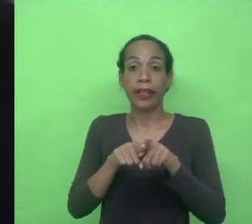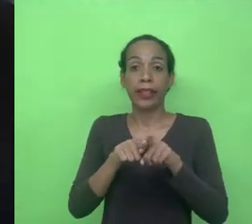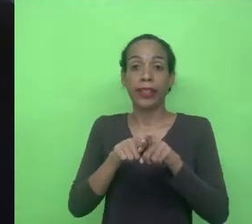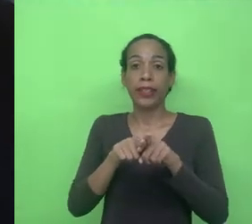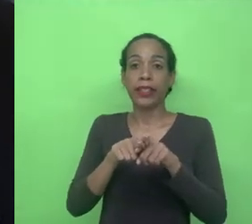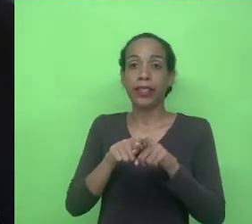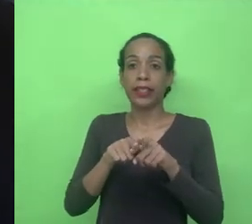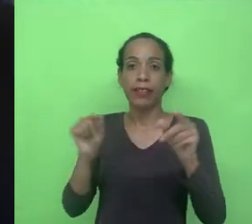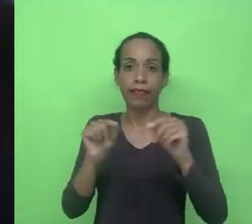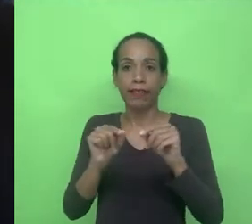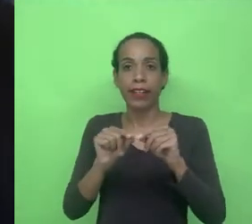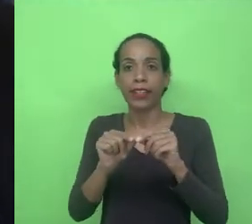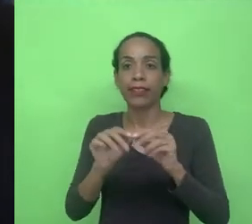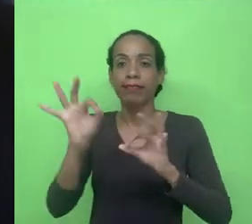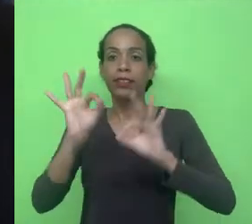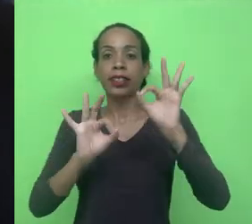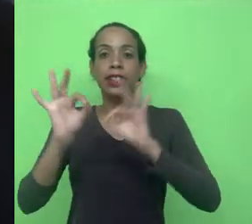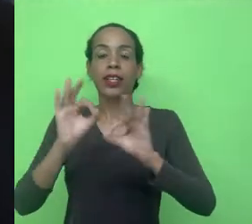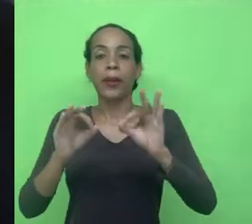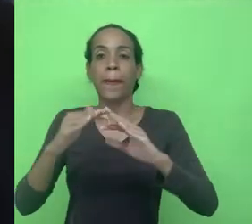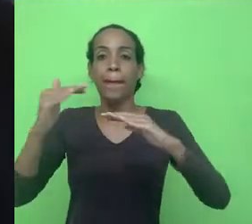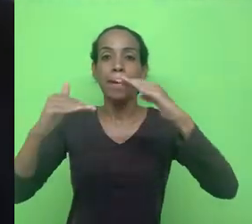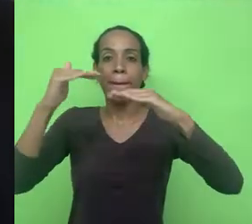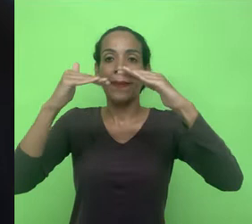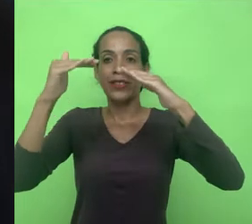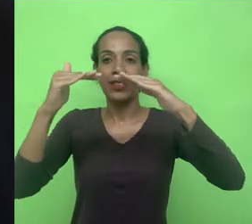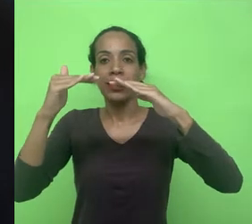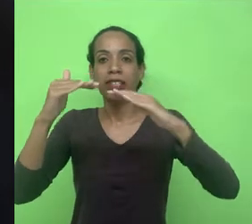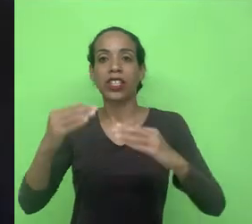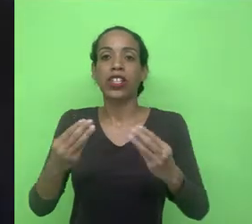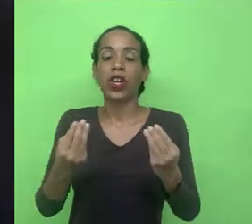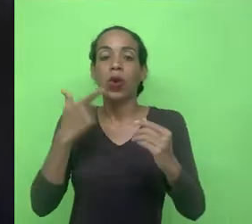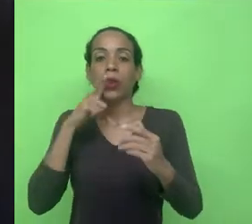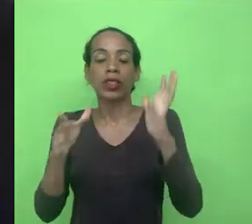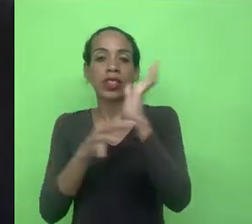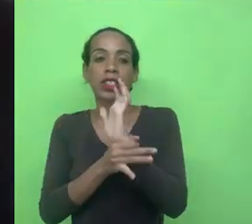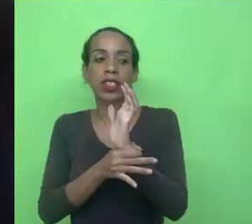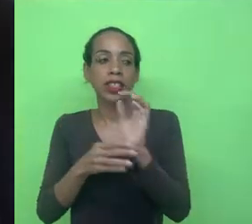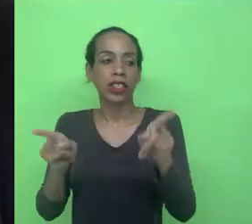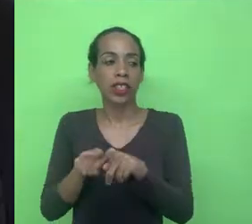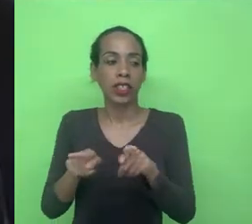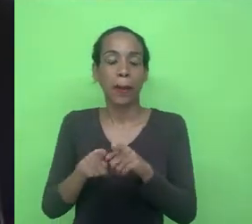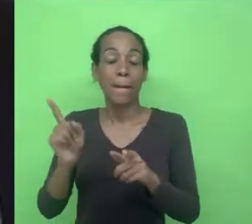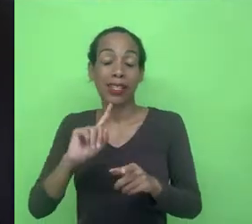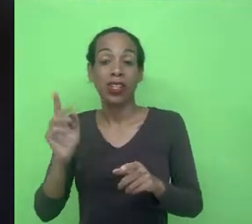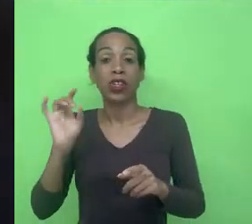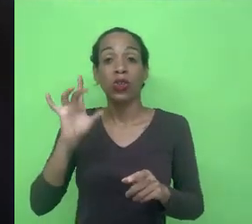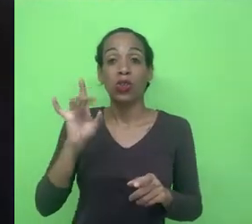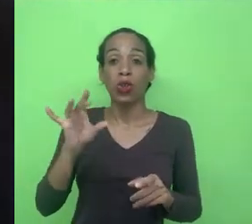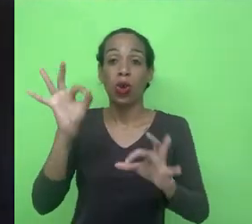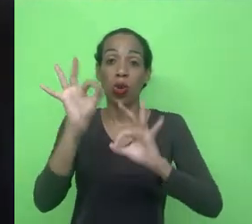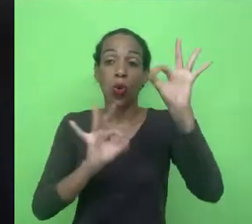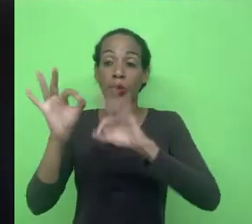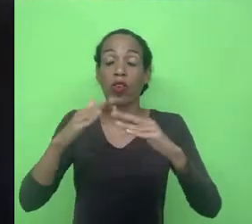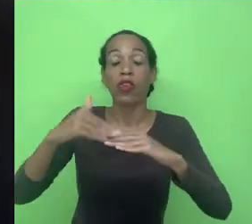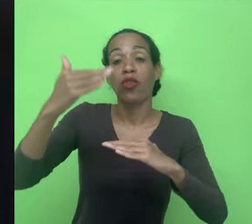feitos estruturados e processados de forma a garantir que vão servir a elas mesmas e não servir ao controle externo sobre